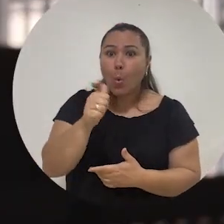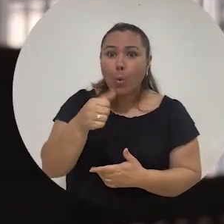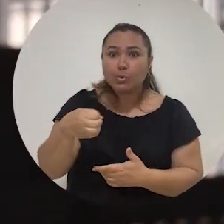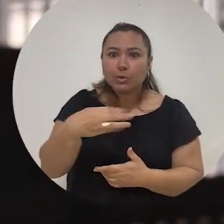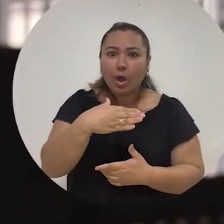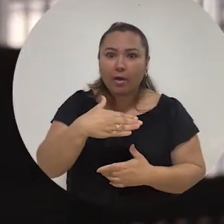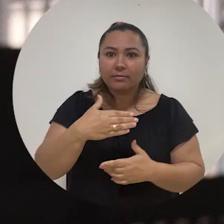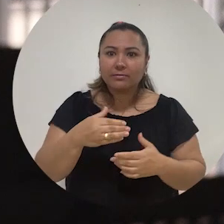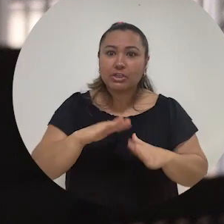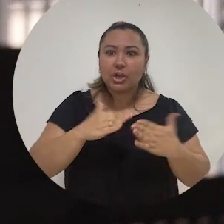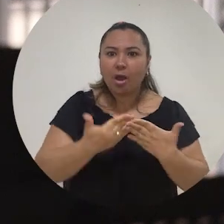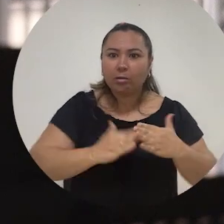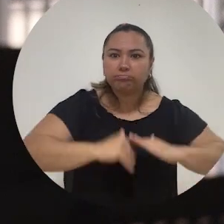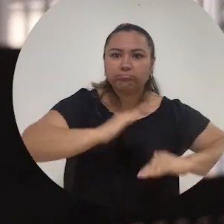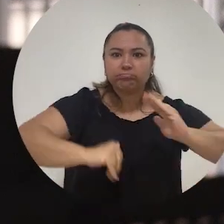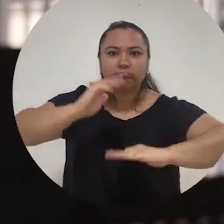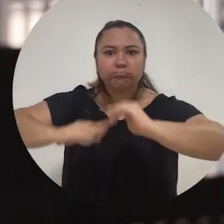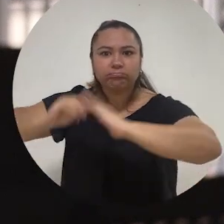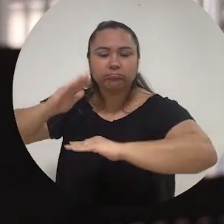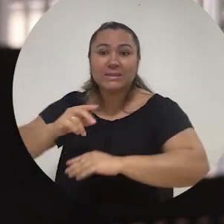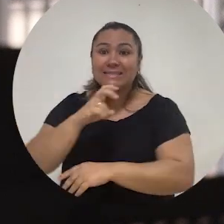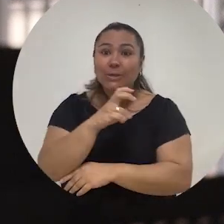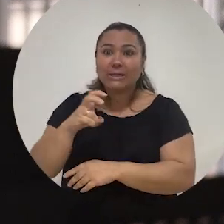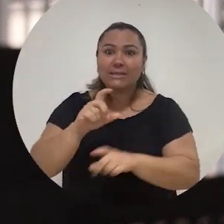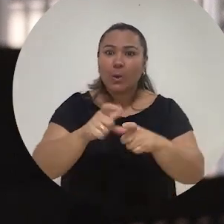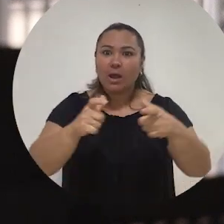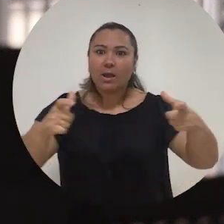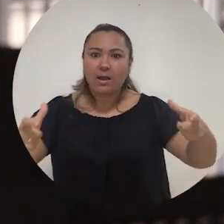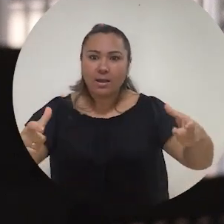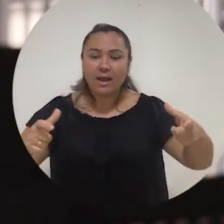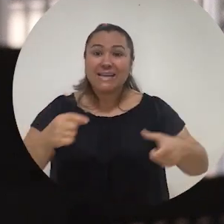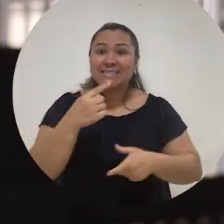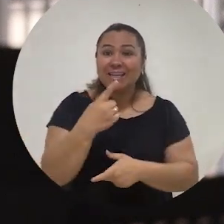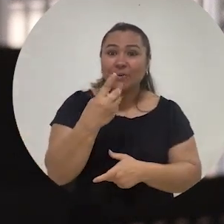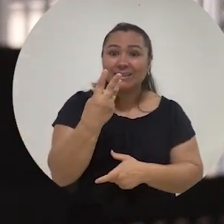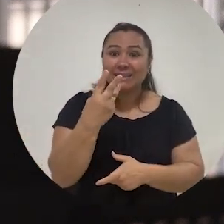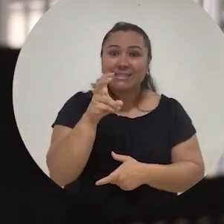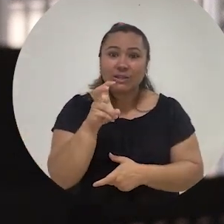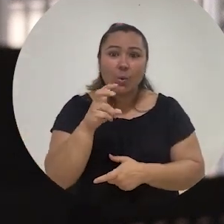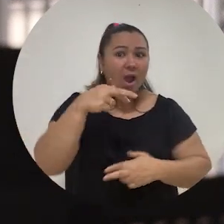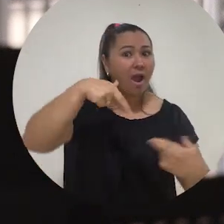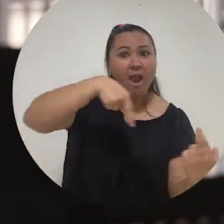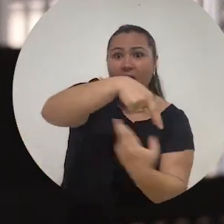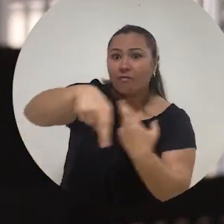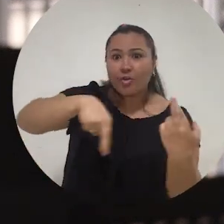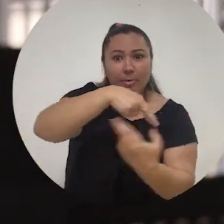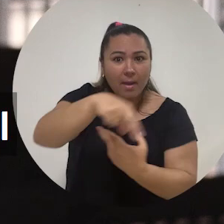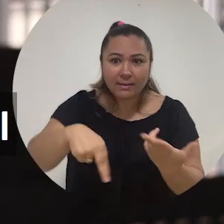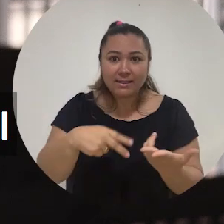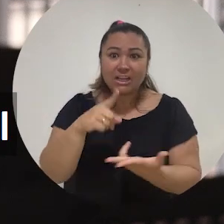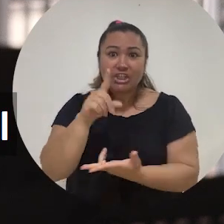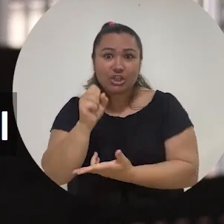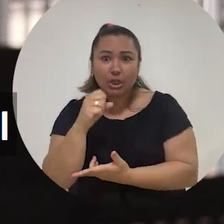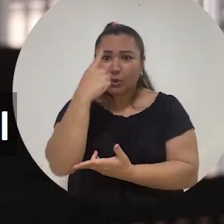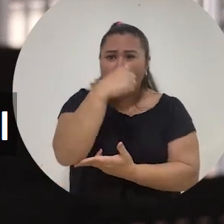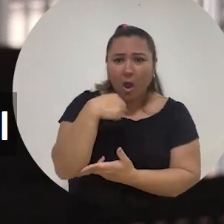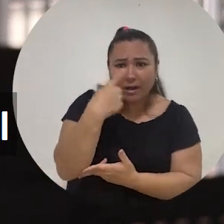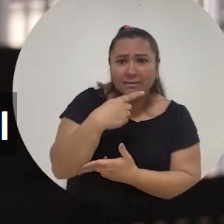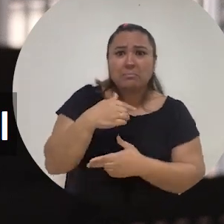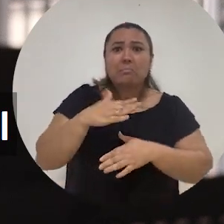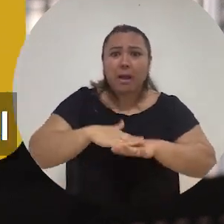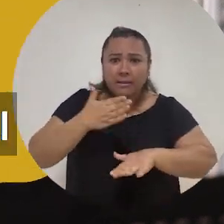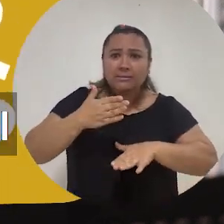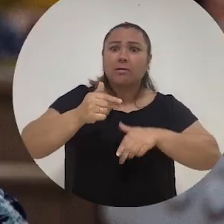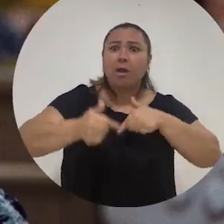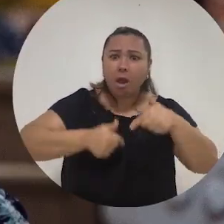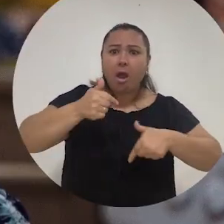construídas, 55 ampliadas e 135 reformadas. 15 mil novas vagas foram ampliadas no